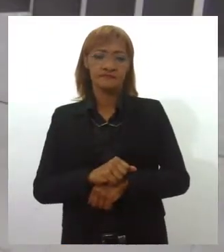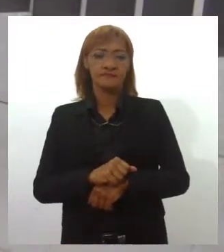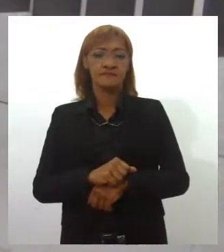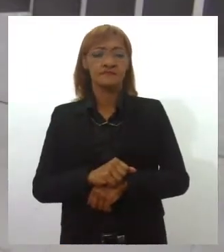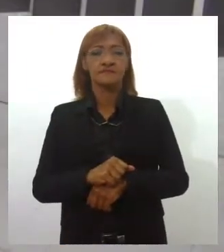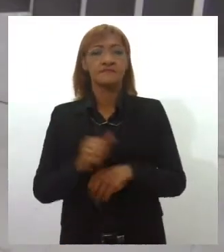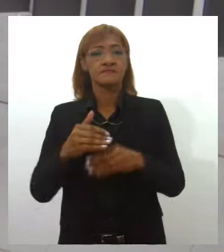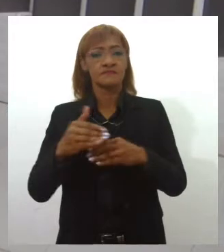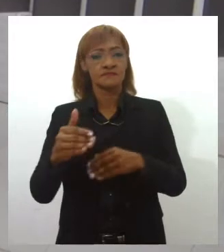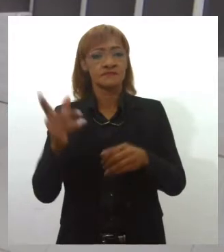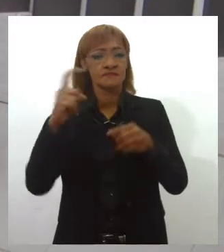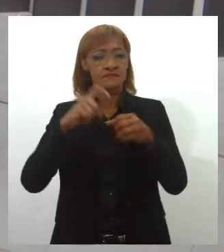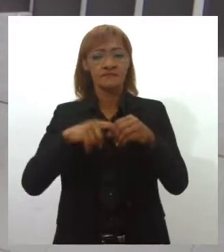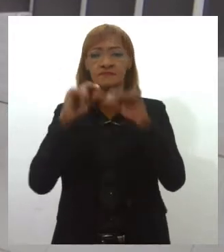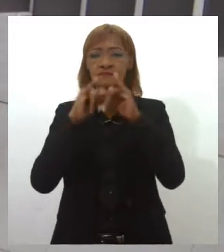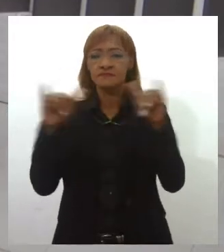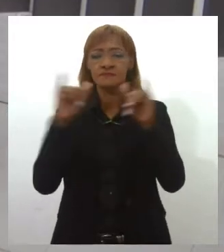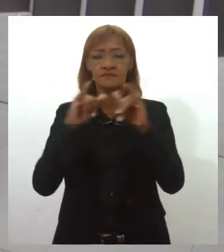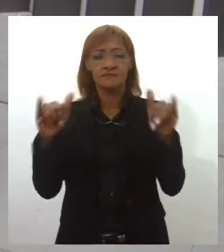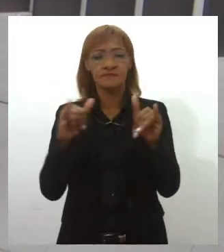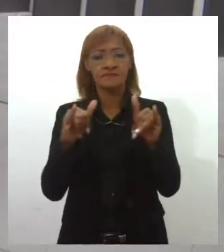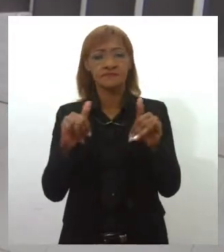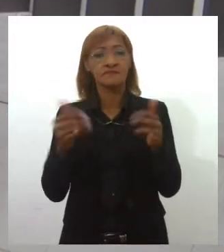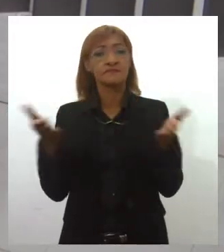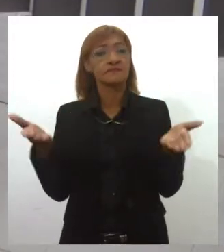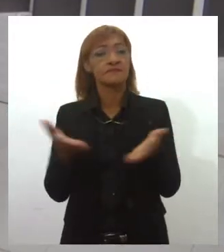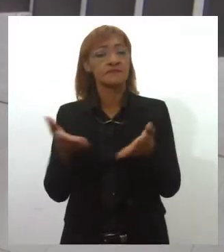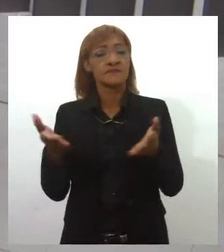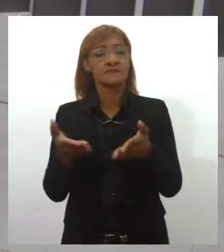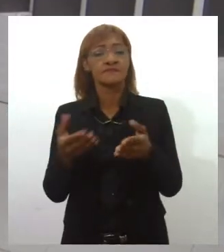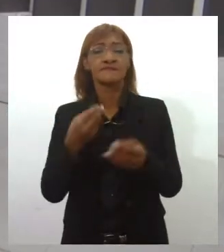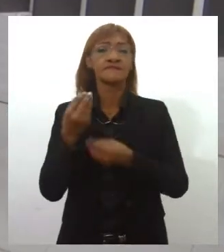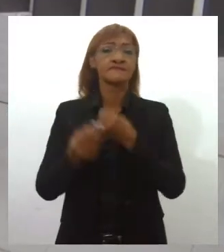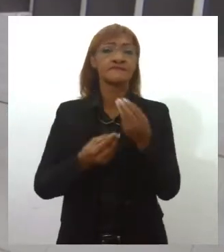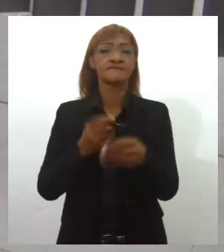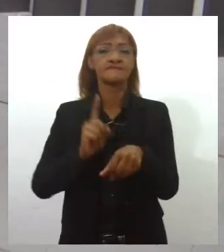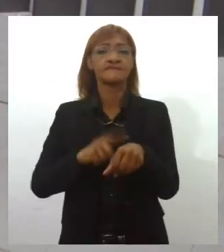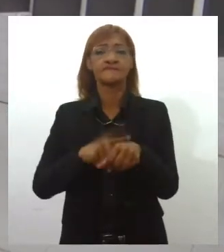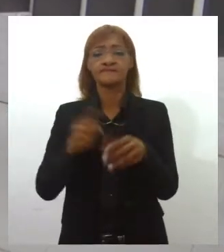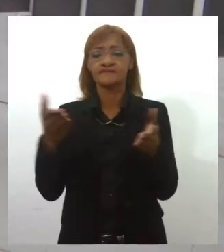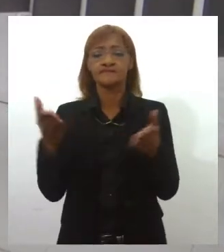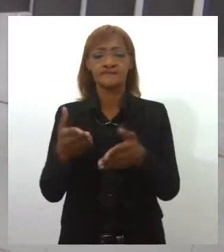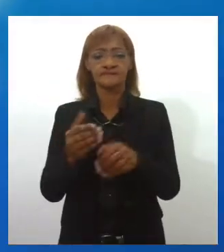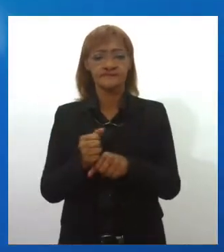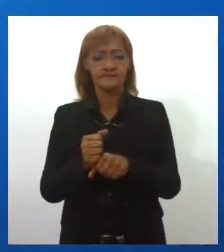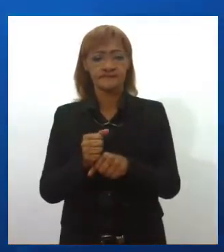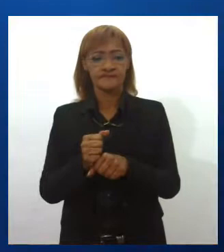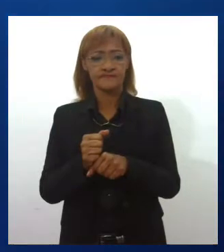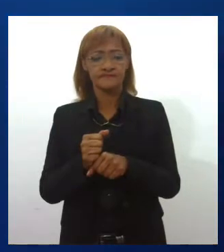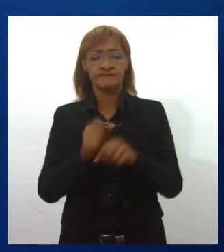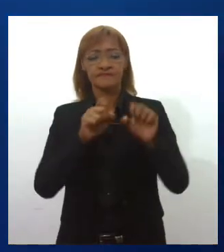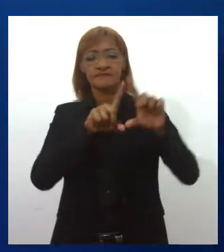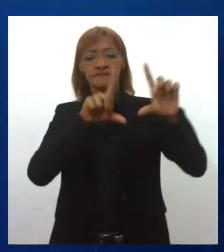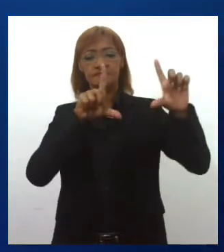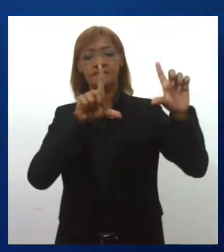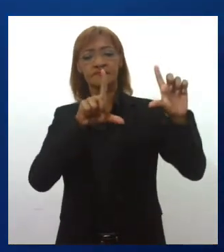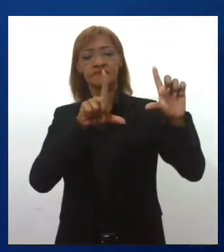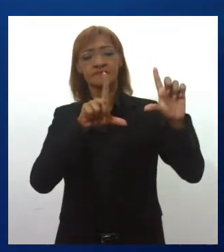Daqui a pouco a gente volta com mais notícias do Parlamento Sergipano, mas chegou a hora de saber como é que fica o tempo hoje na capital sergipana. Vamos ao telão.